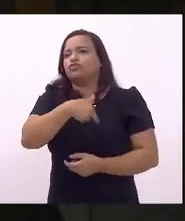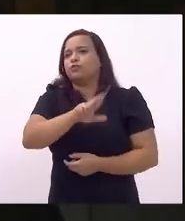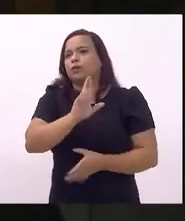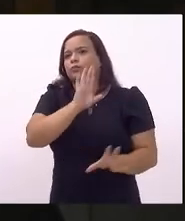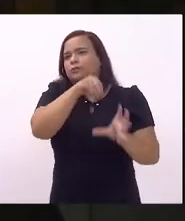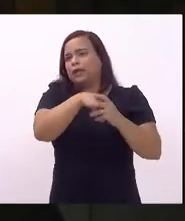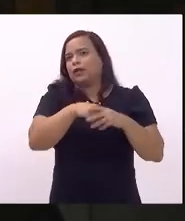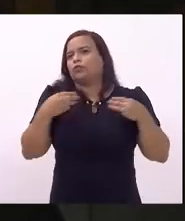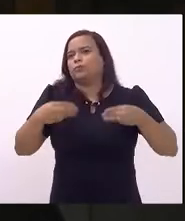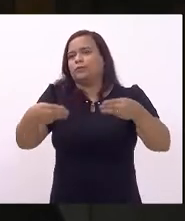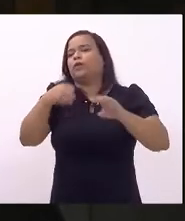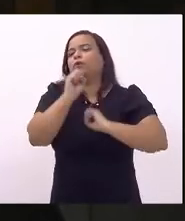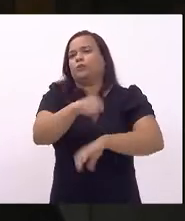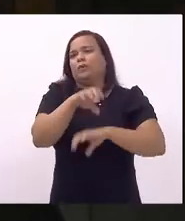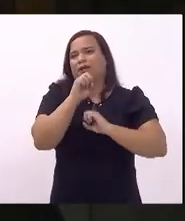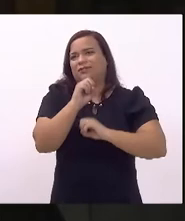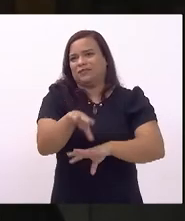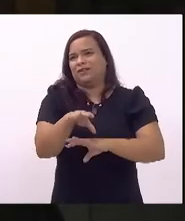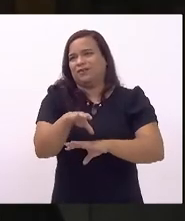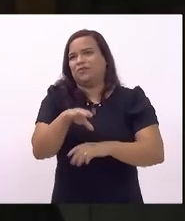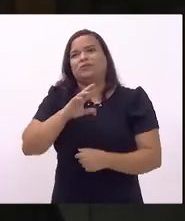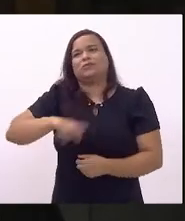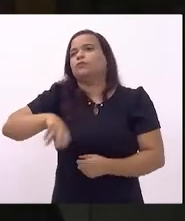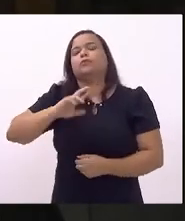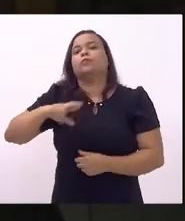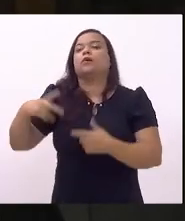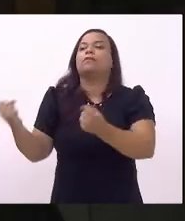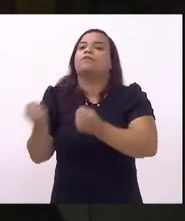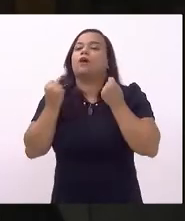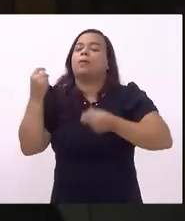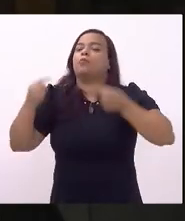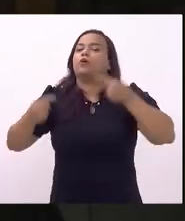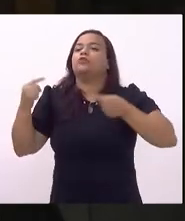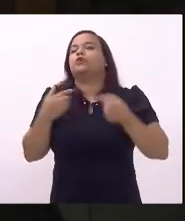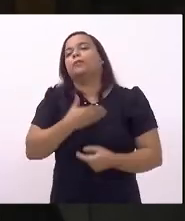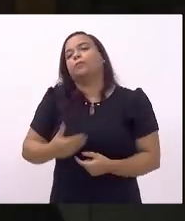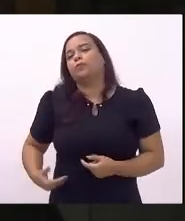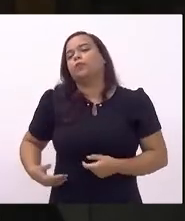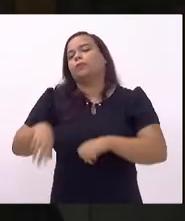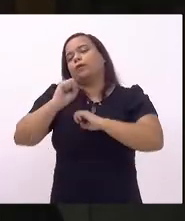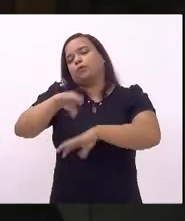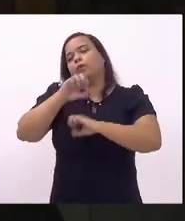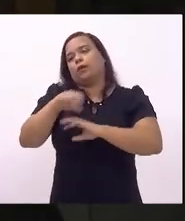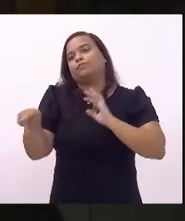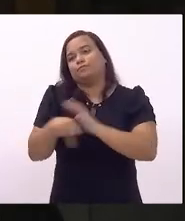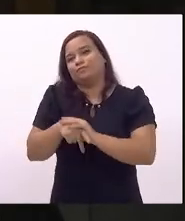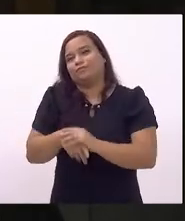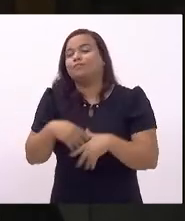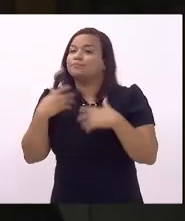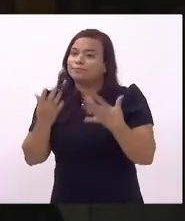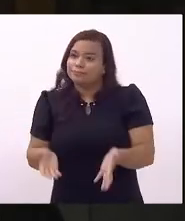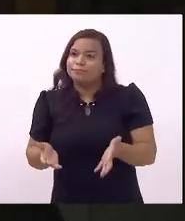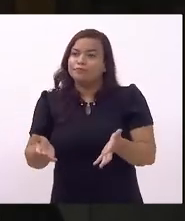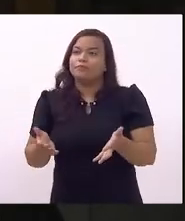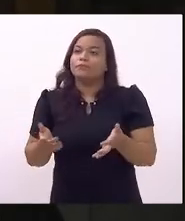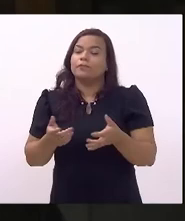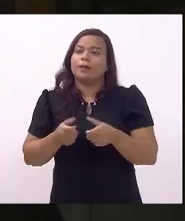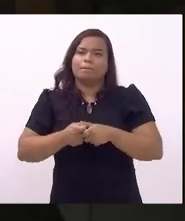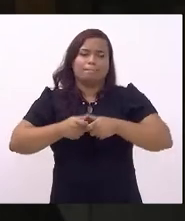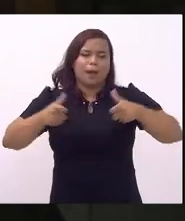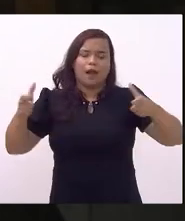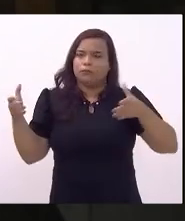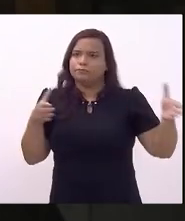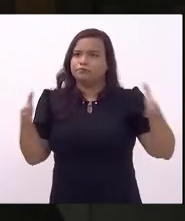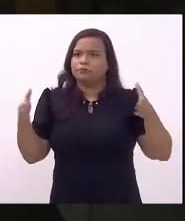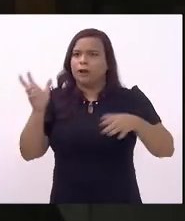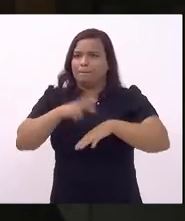do Ministério da Educação e não de fortalecer as políticas públicas de educação boa parte da pandemia esse ministro já estava